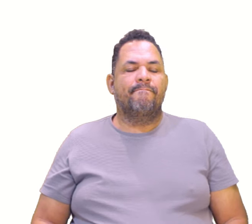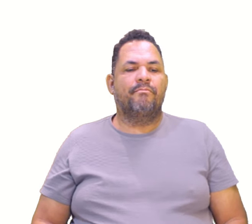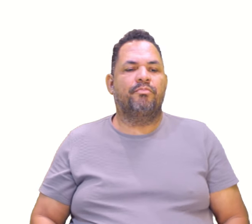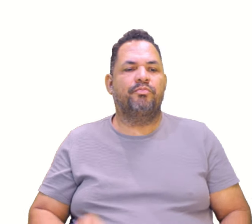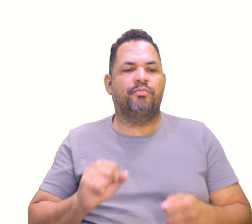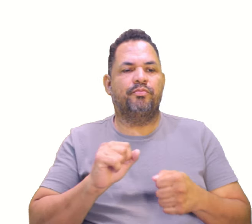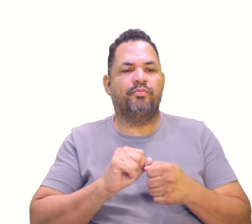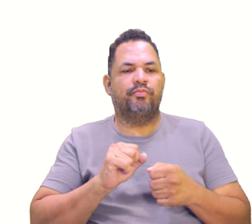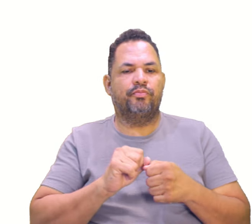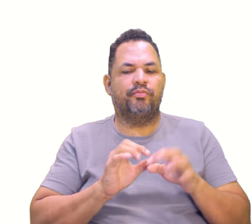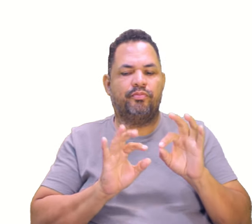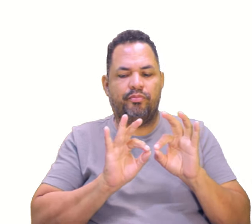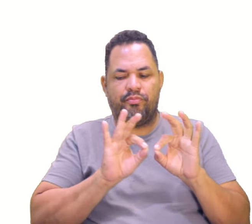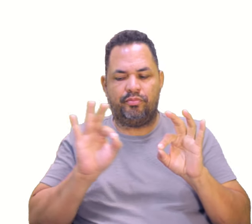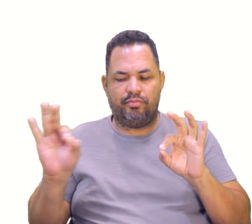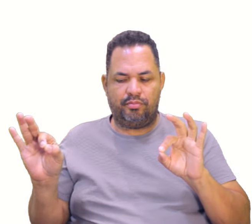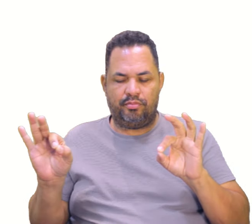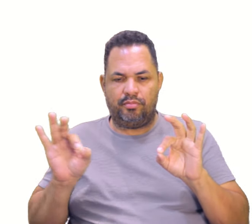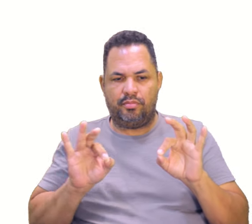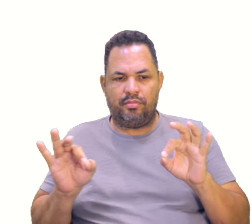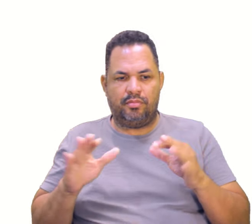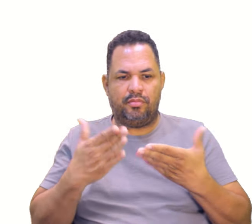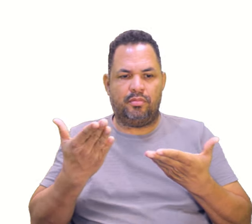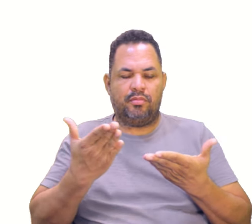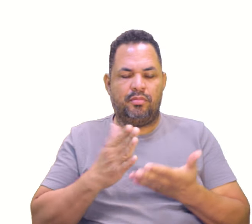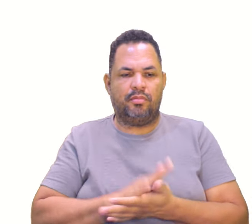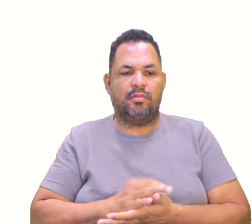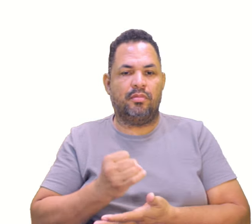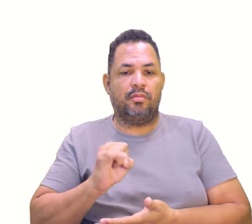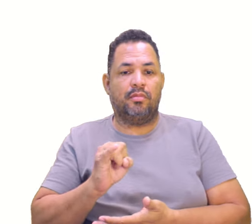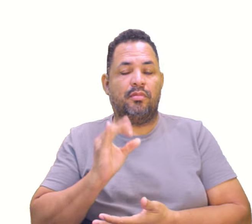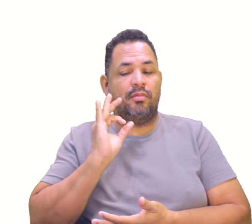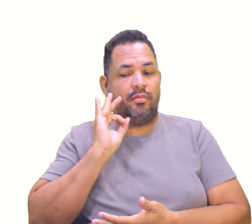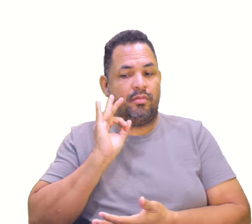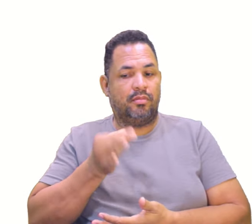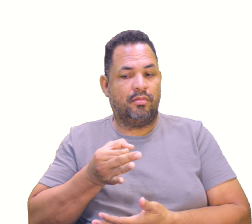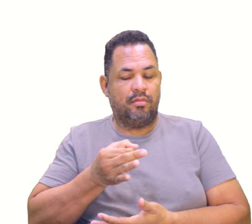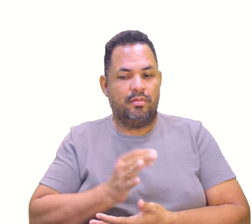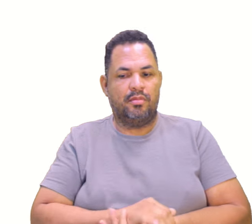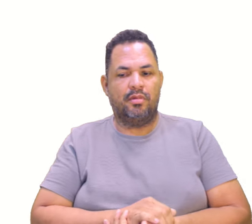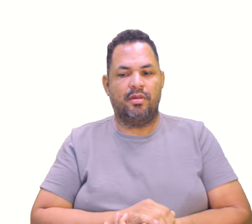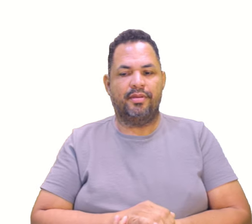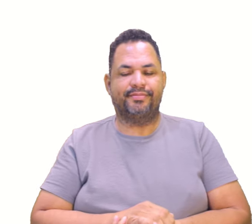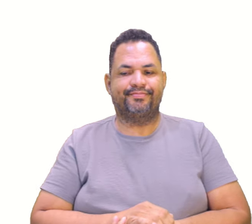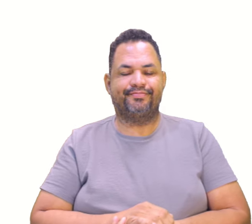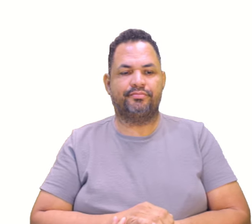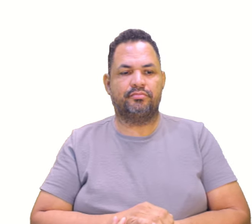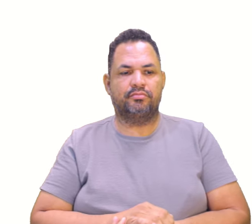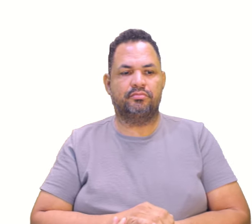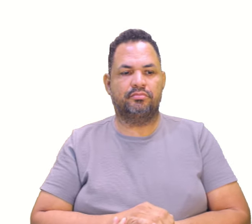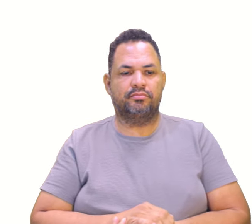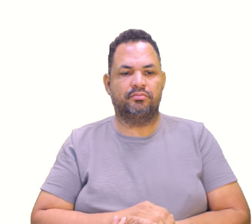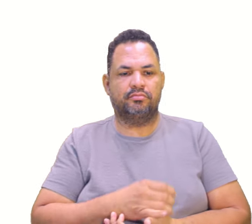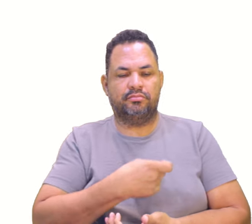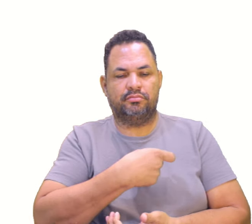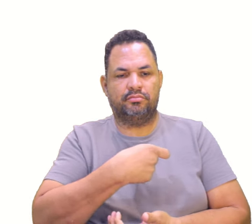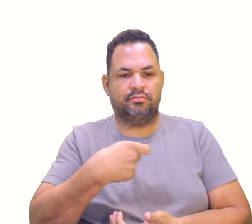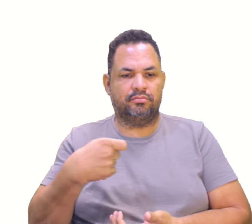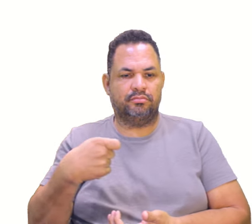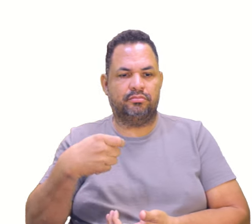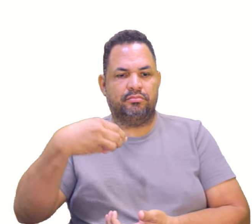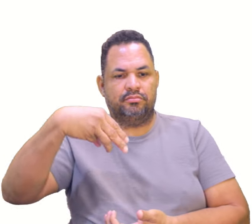Fazer o x médio e y médio, depois a gente coloca no plano cartesiano para ver se coincide, né? Para ver se dá certo. Beleza? Vamos lá. x